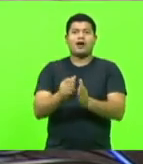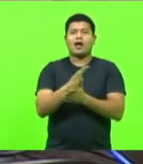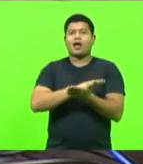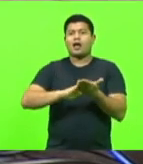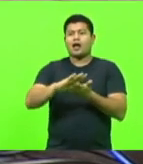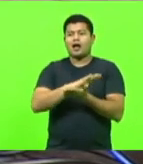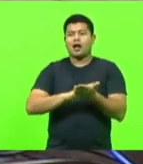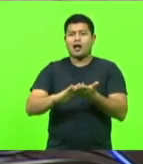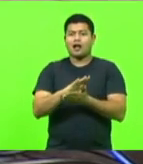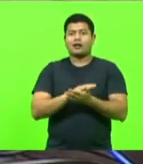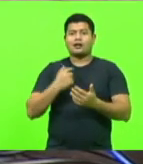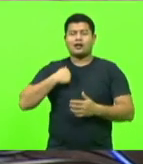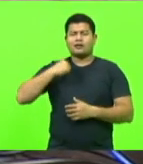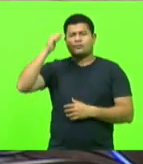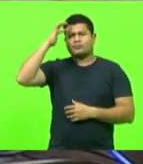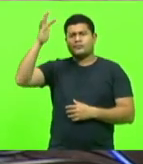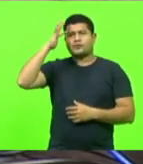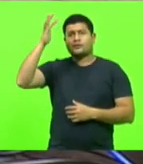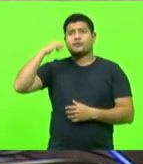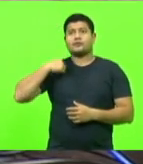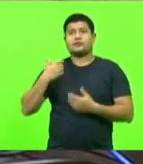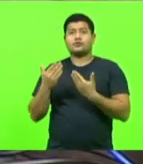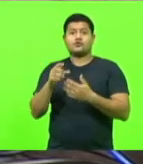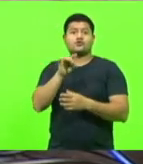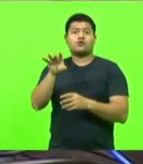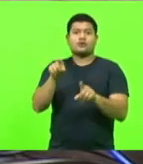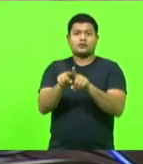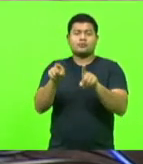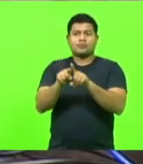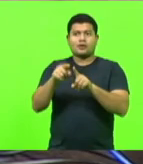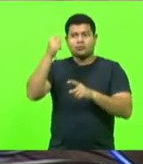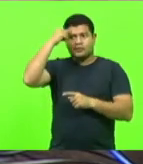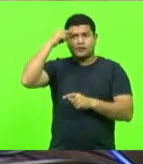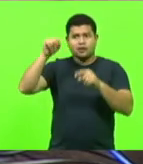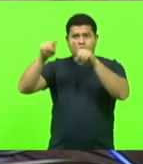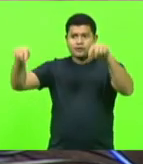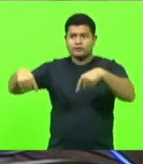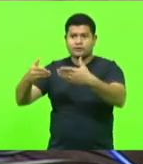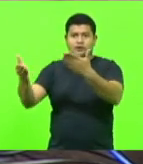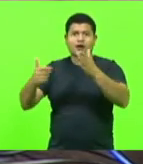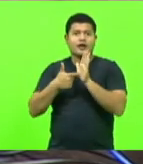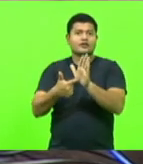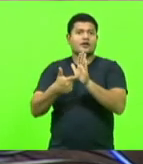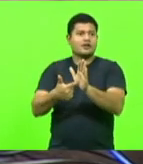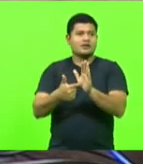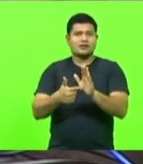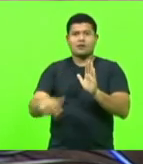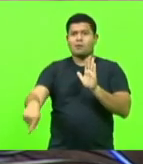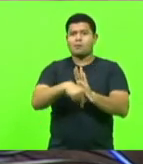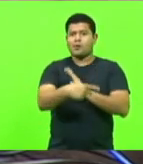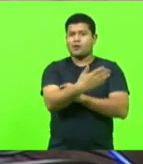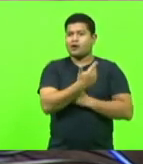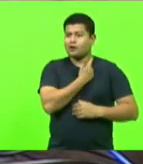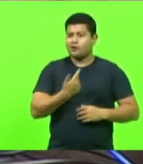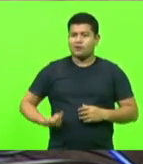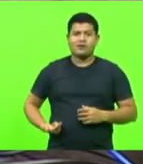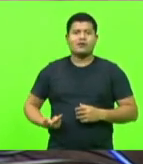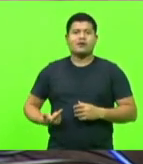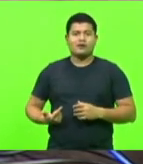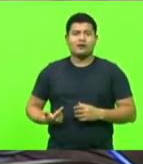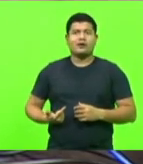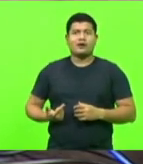Fico só imaginando. Sem dizer, o cabidão de emprego, cabidão de emprego. E ele é o